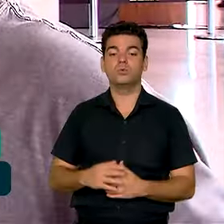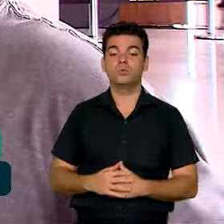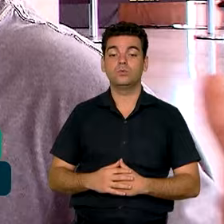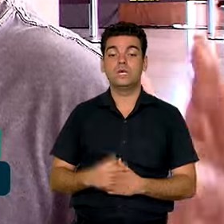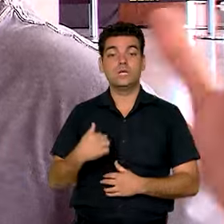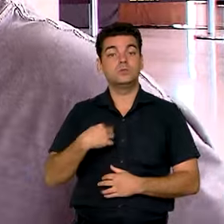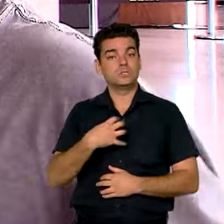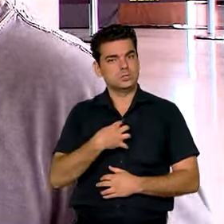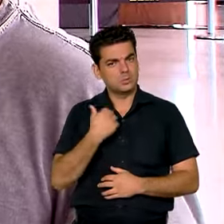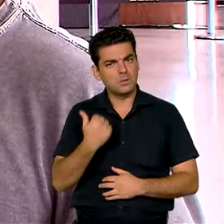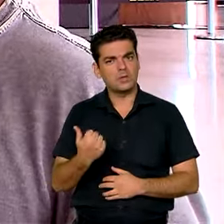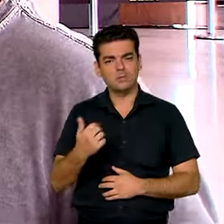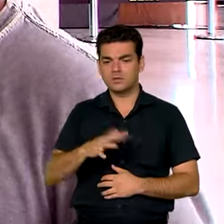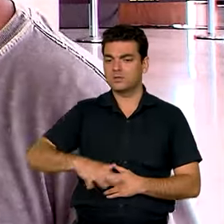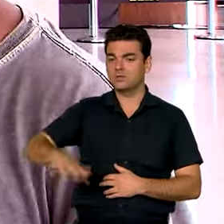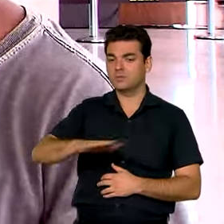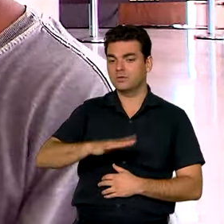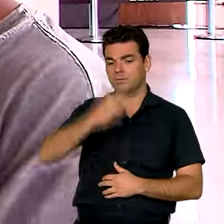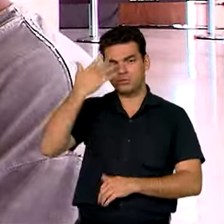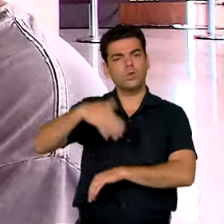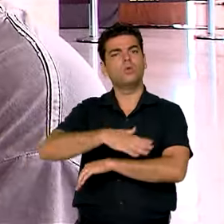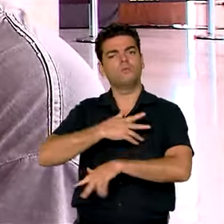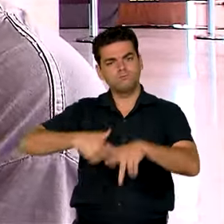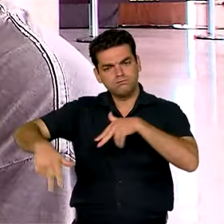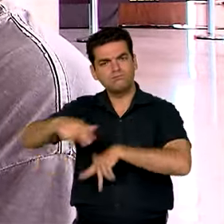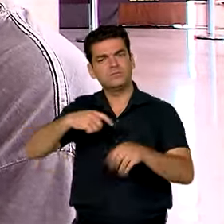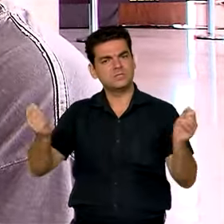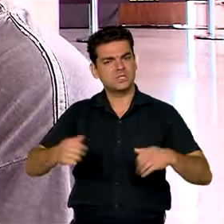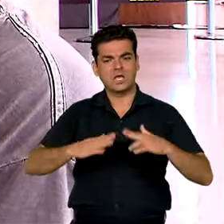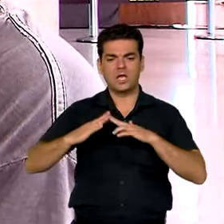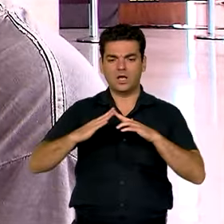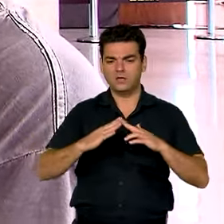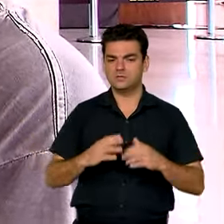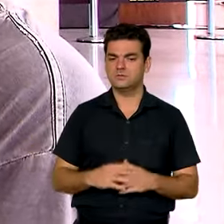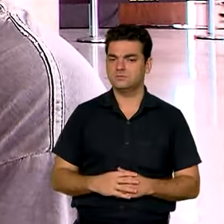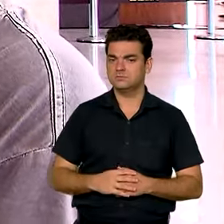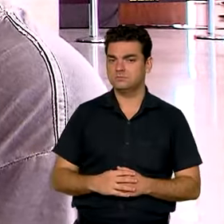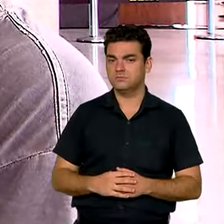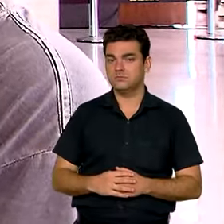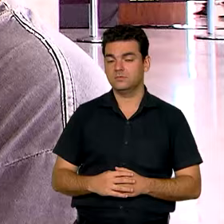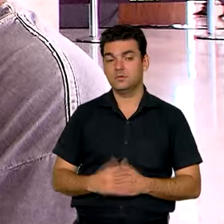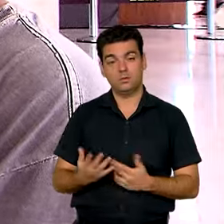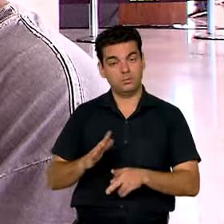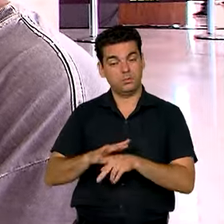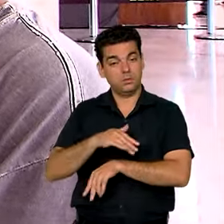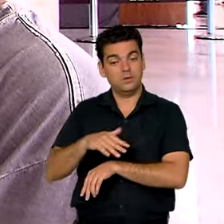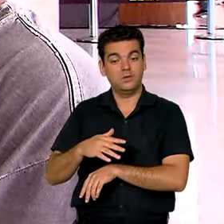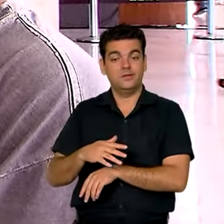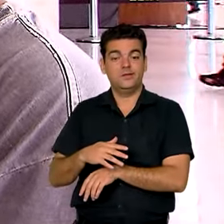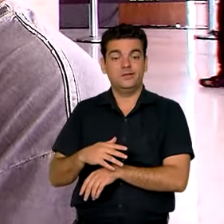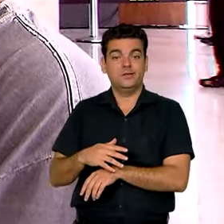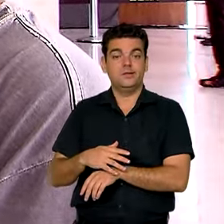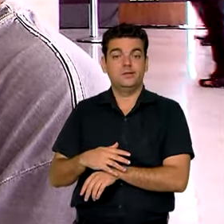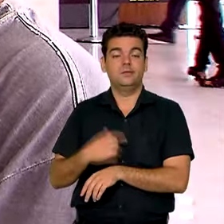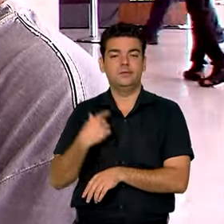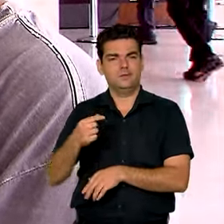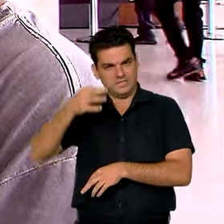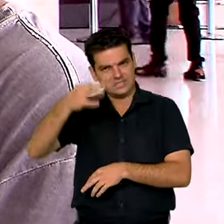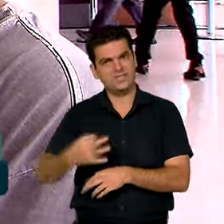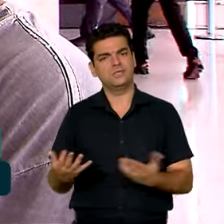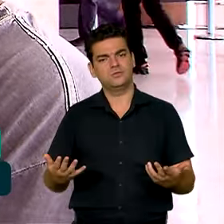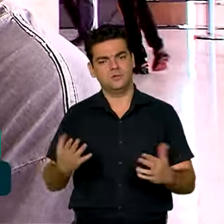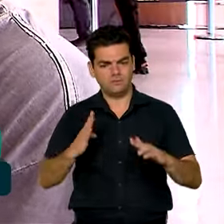portaria, abrir esses espaços para morar de rua, habitação, para ter habitação para as pessoas na rua. Para ter uma coisa digna, né?